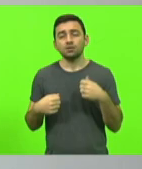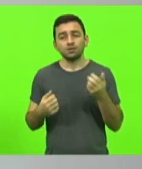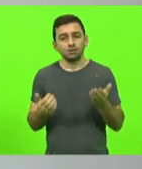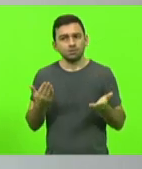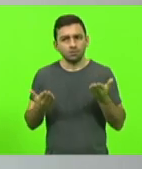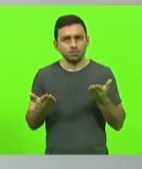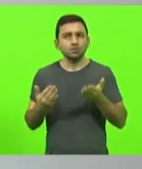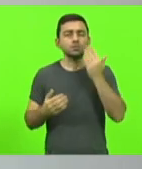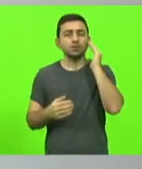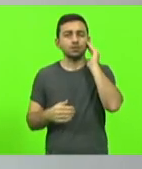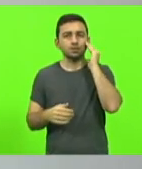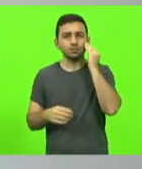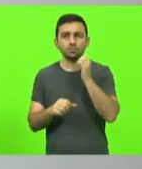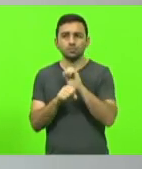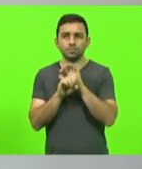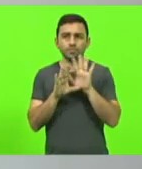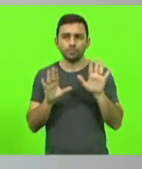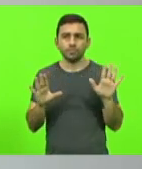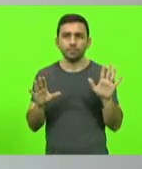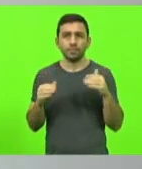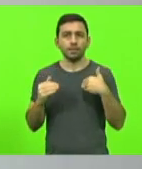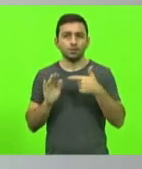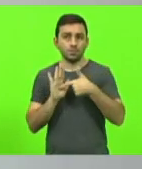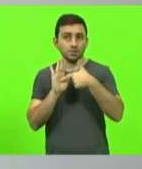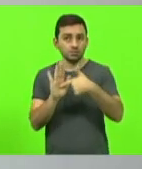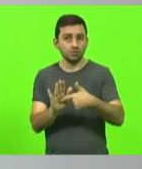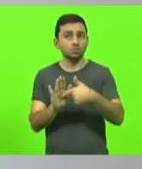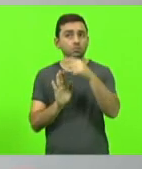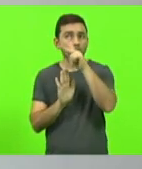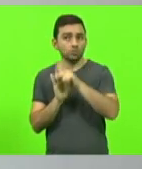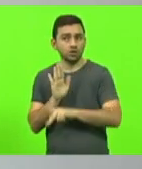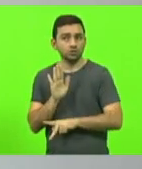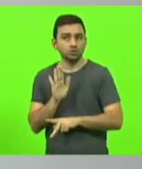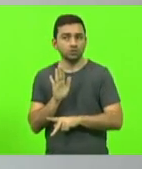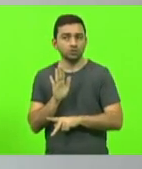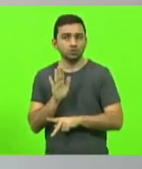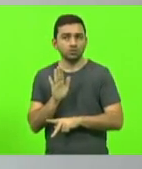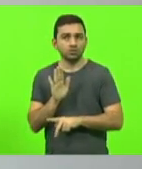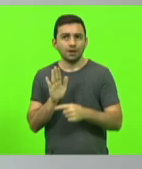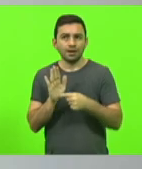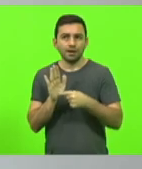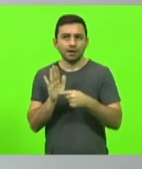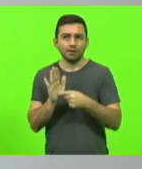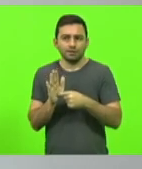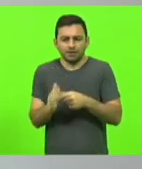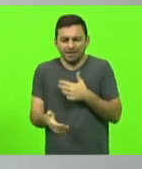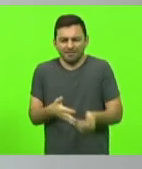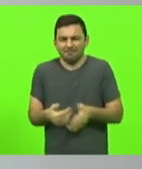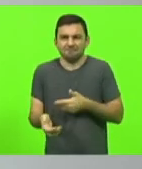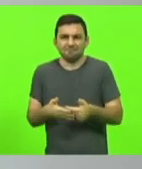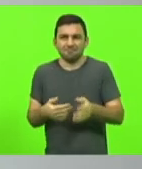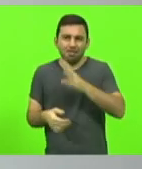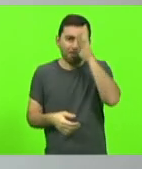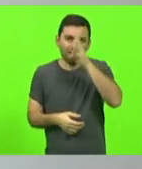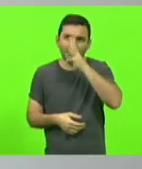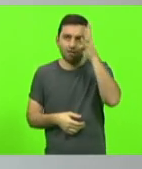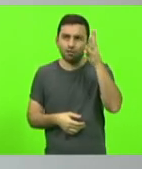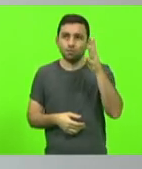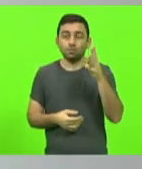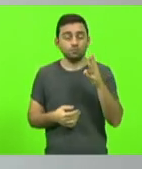esse entendimento de quando eu apresento um projeto, eu não apresento um projeto lunático, eu apresento um projeto